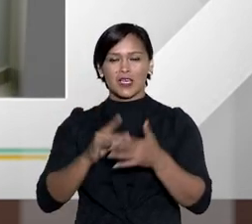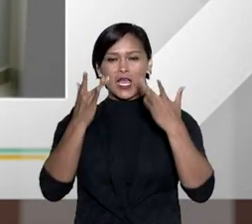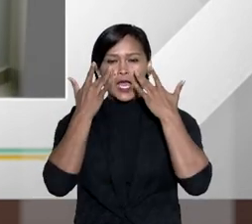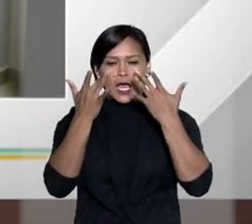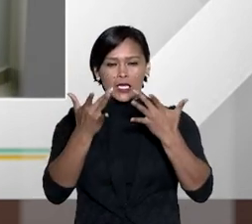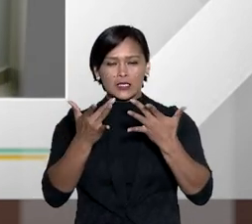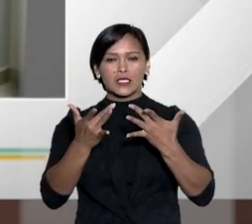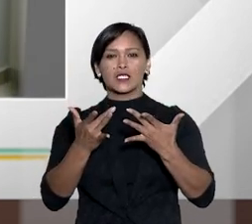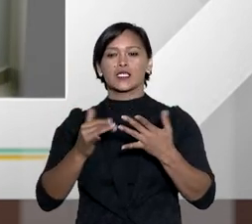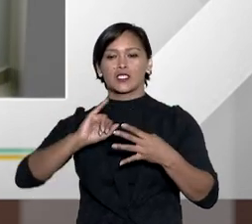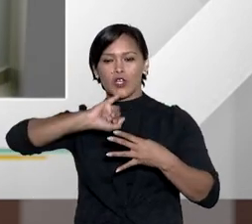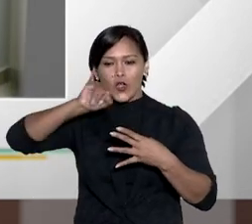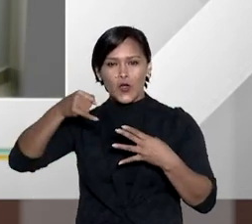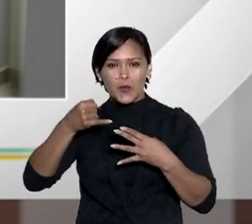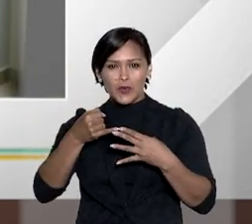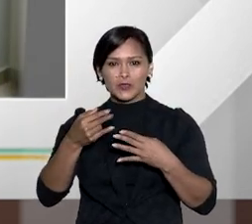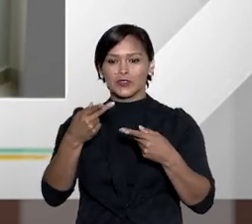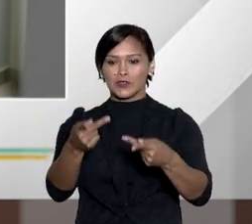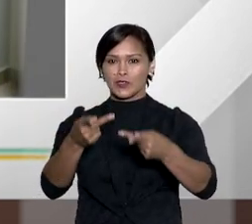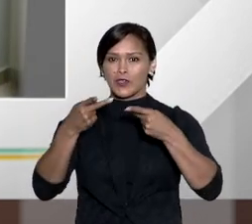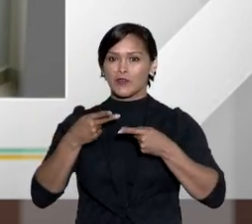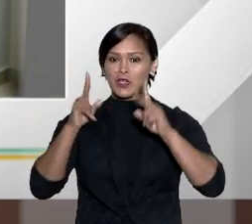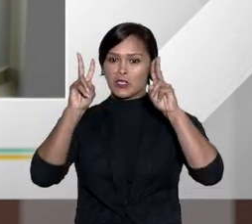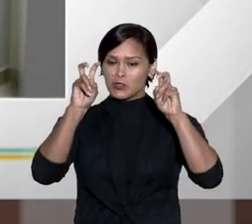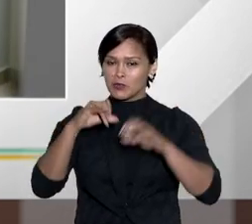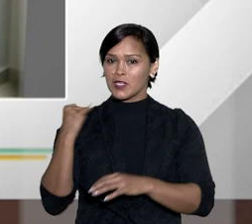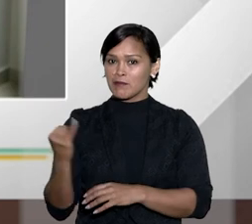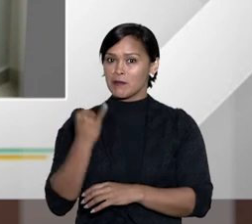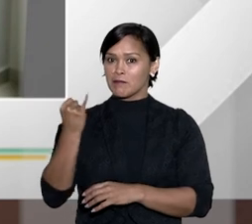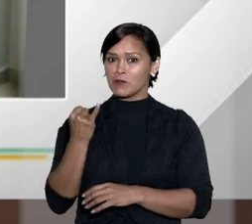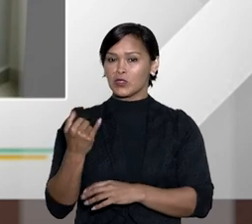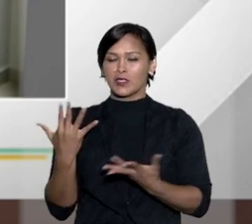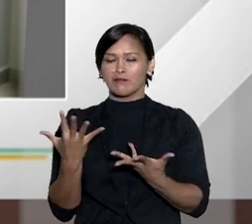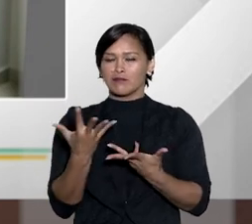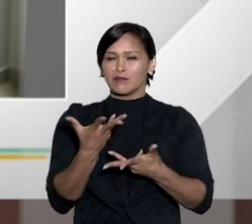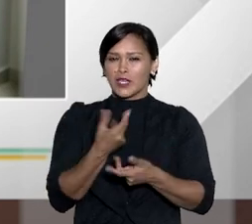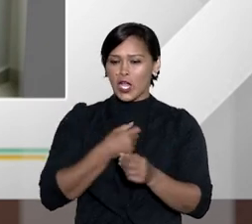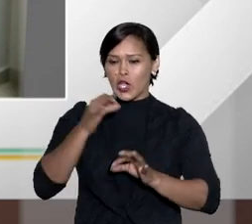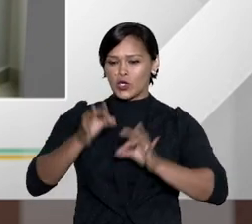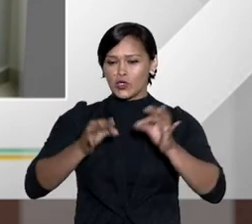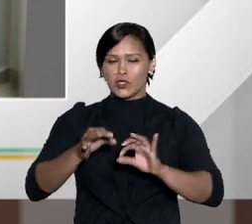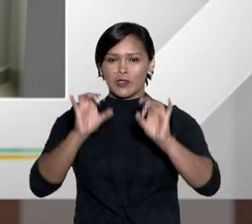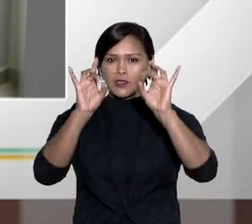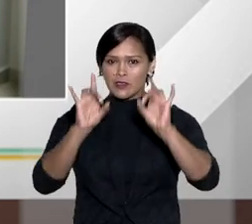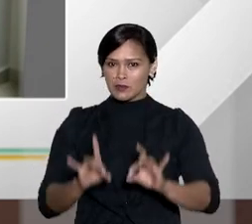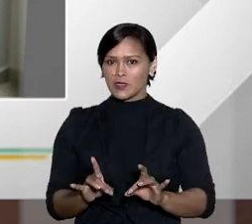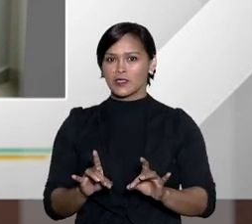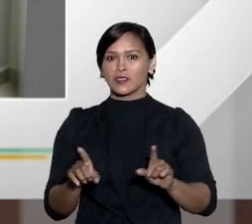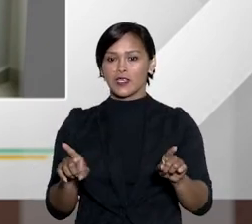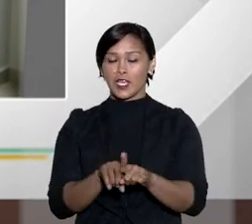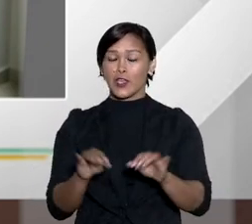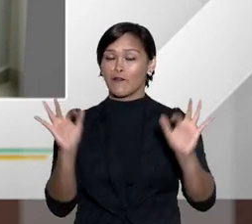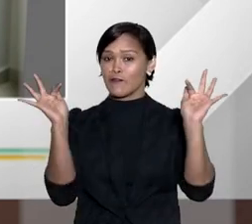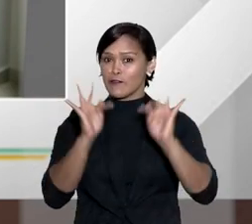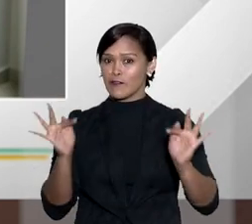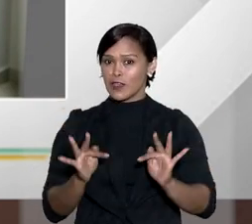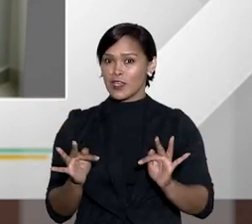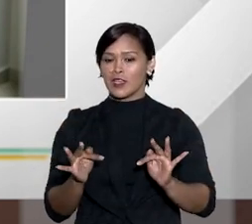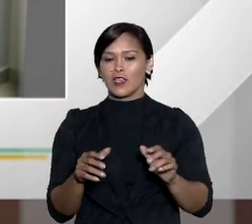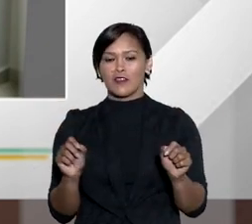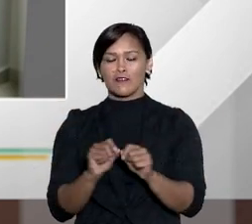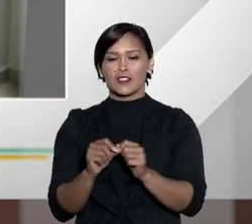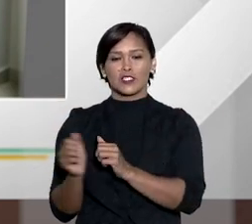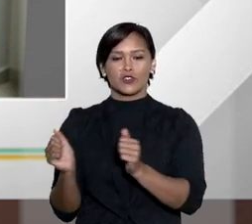Fátima eu que agradeço a atenção a consideração e o convite para tratar de um tema tão relevante tão apaixonante contra os